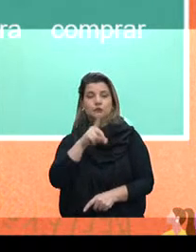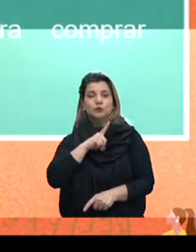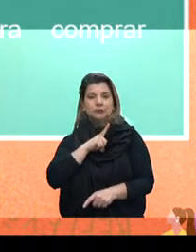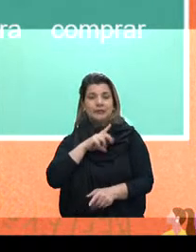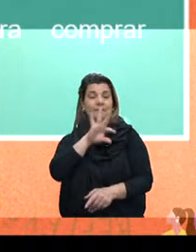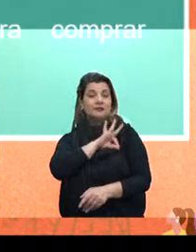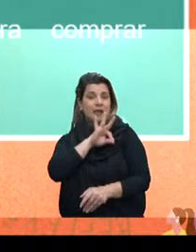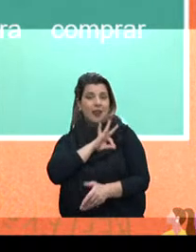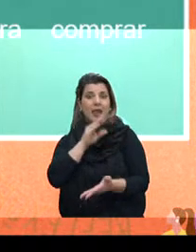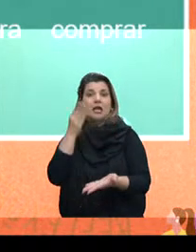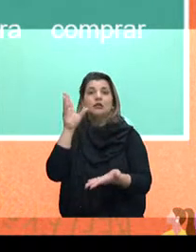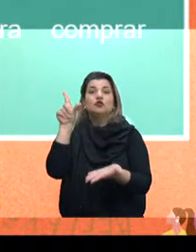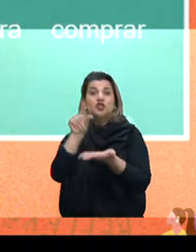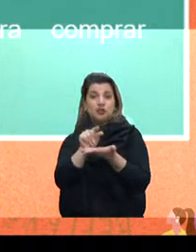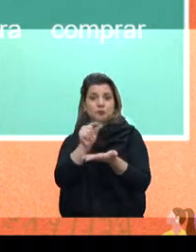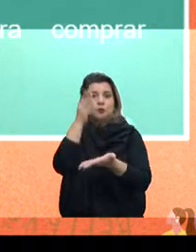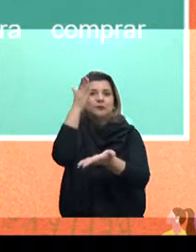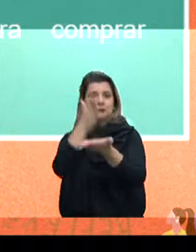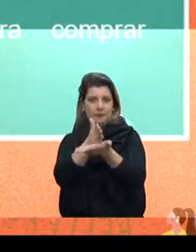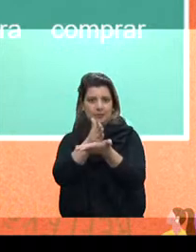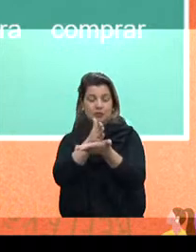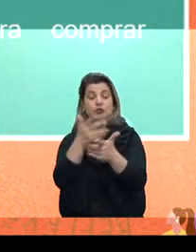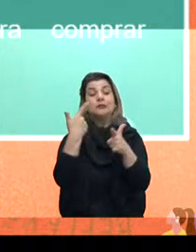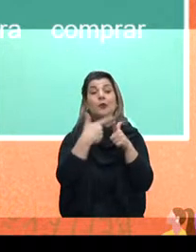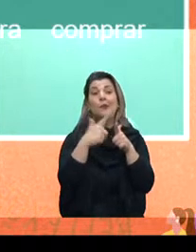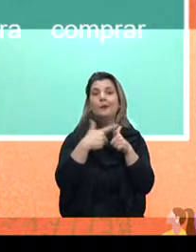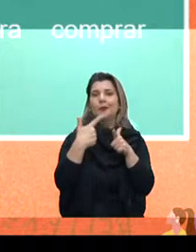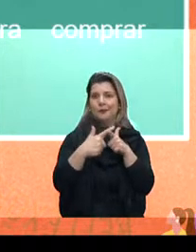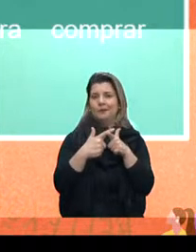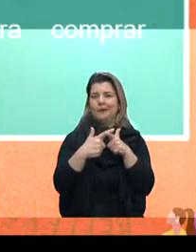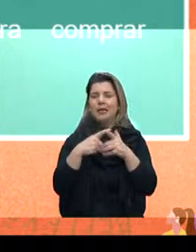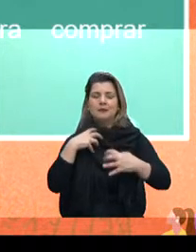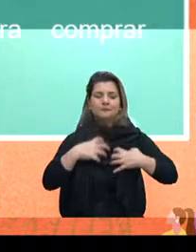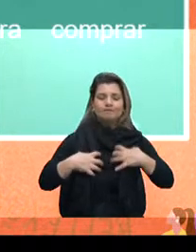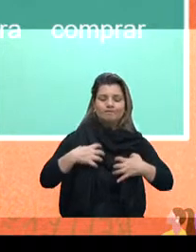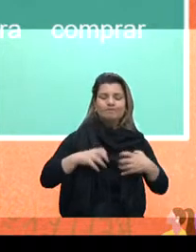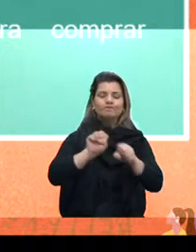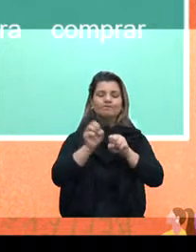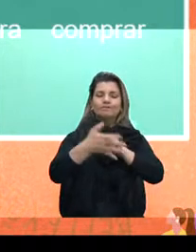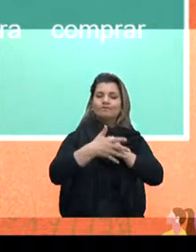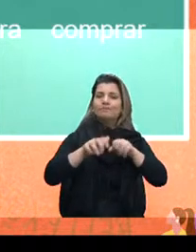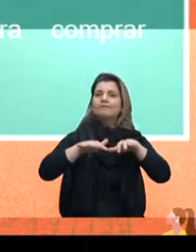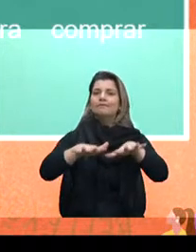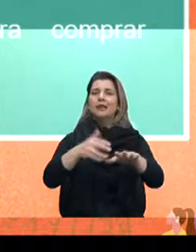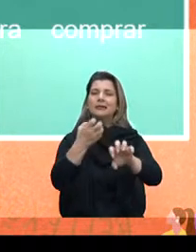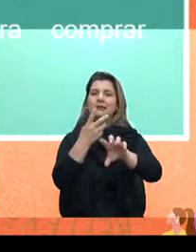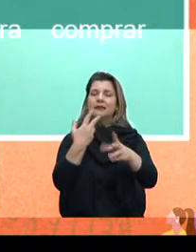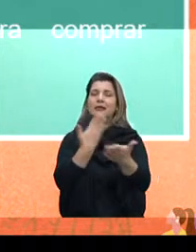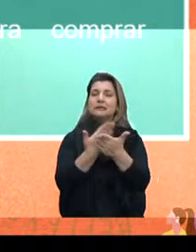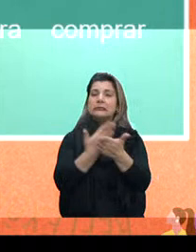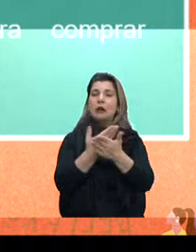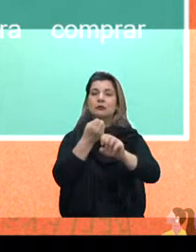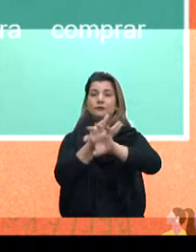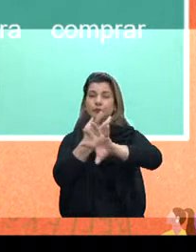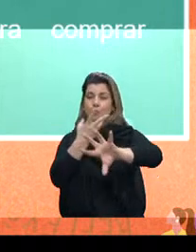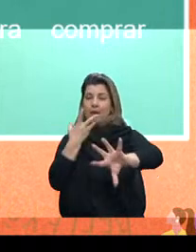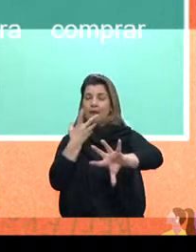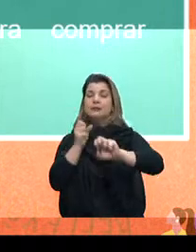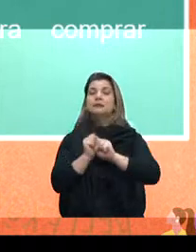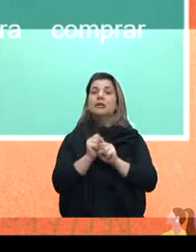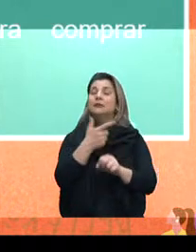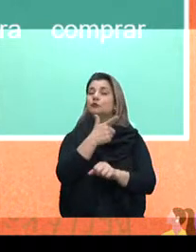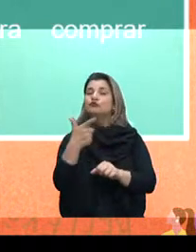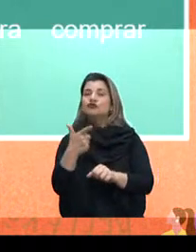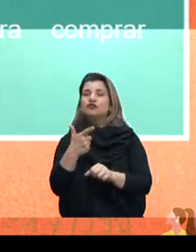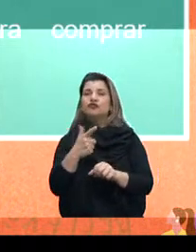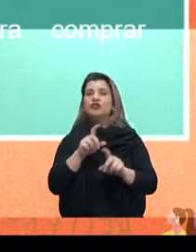metade. Então, o problema deles, além dos estresses da pandemia, das aulas remotas, tem outros elementos. Ele não tinha os equipamentos,